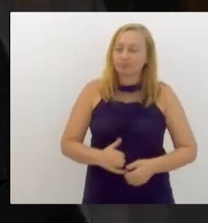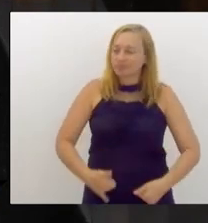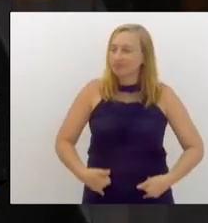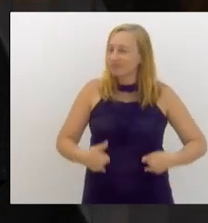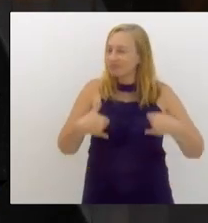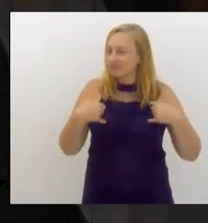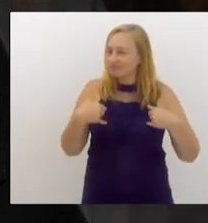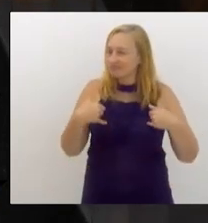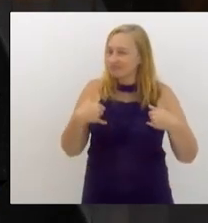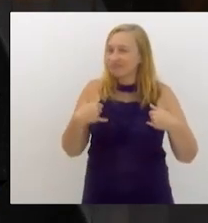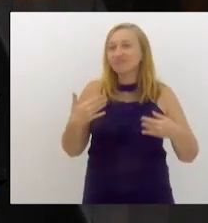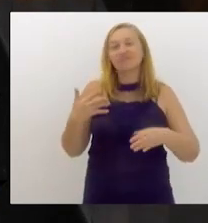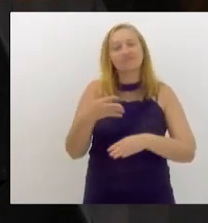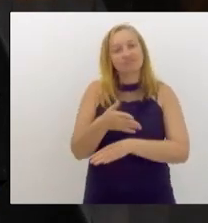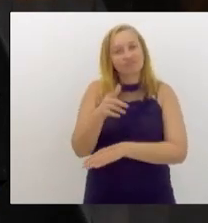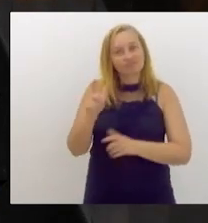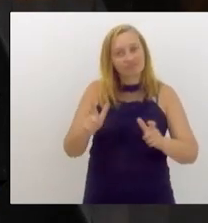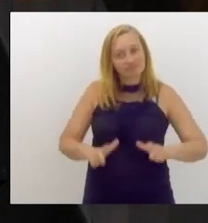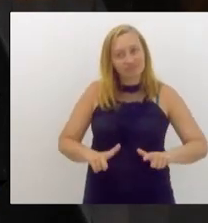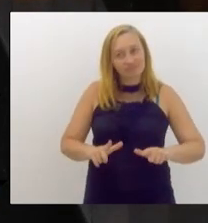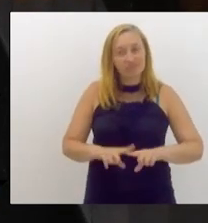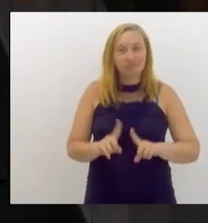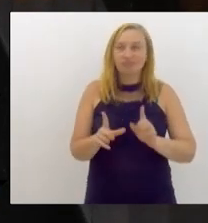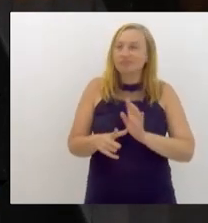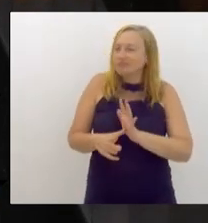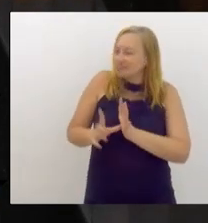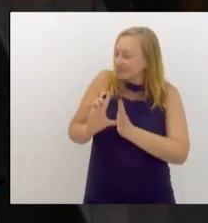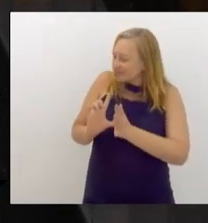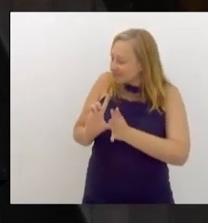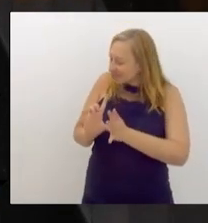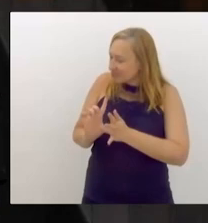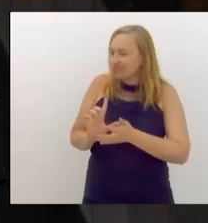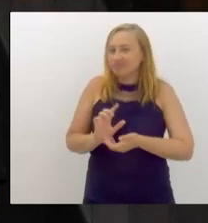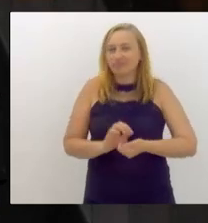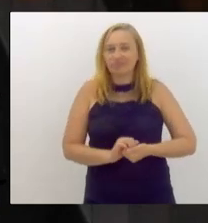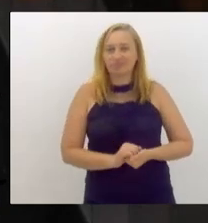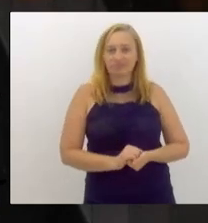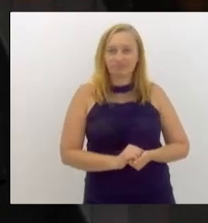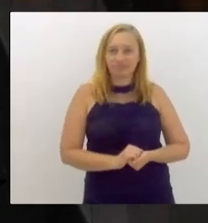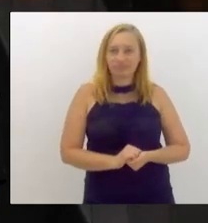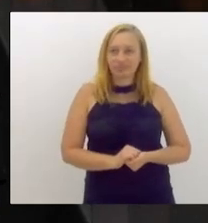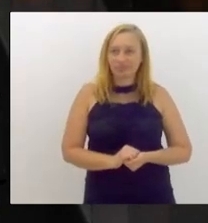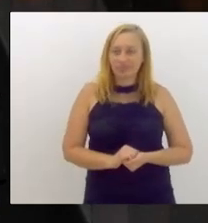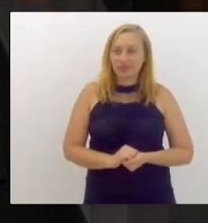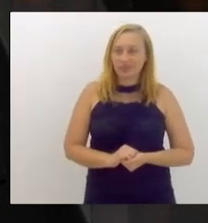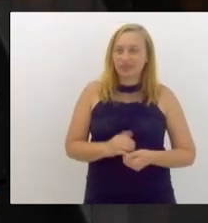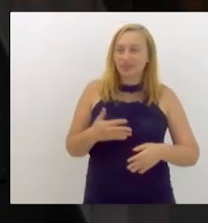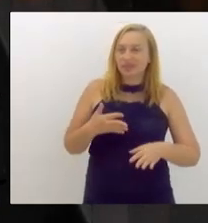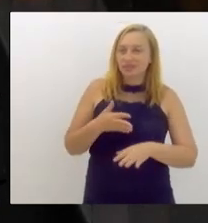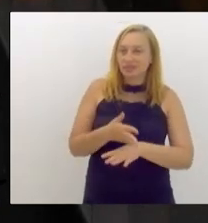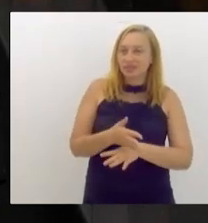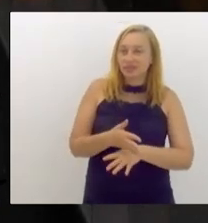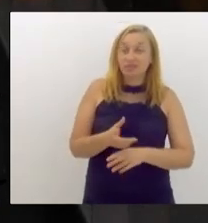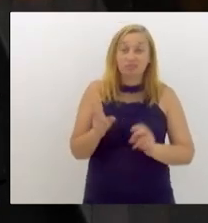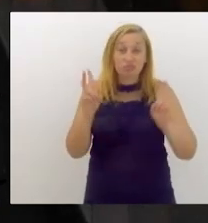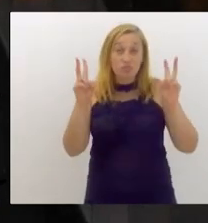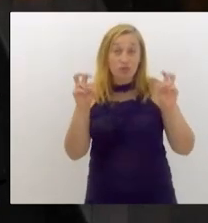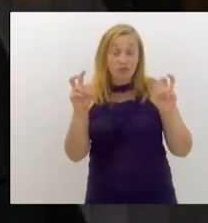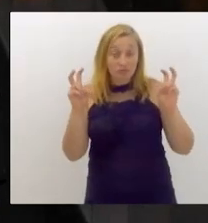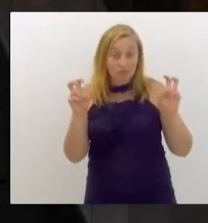muito aqui chegar. Mas antes de entrar propriamente no que